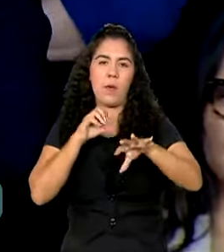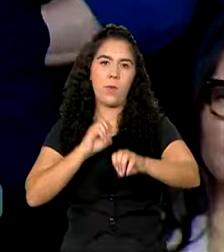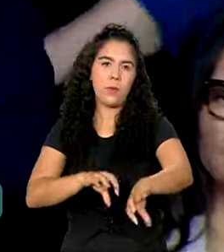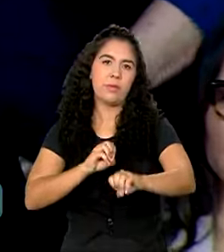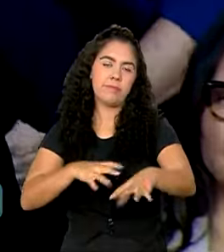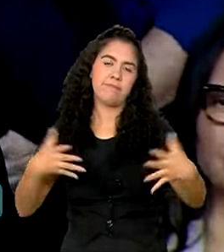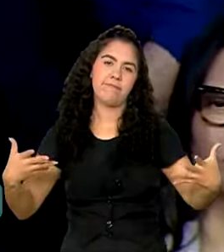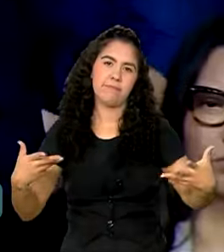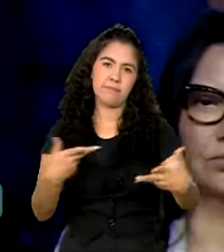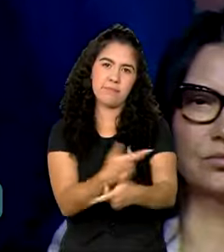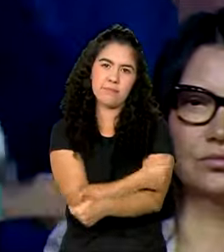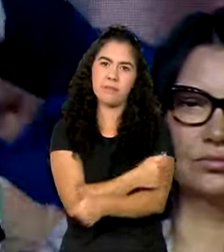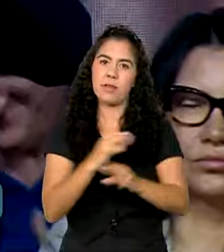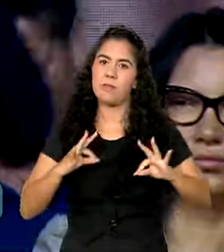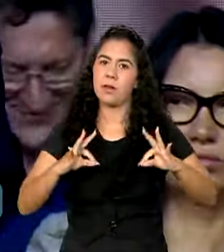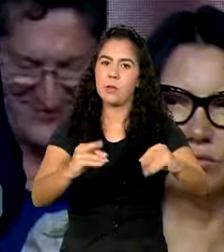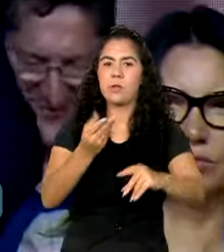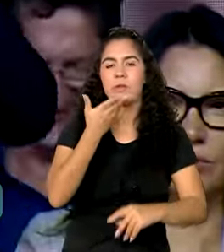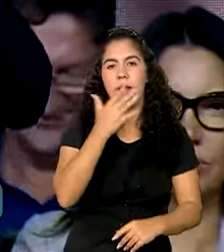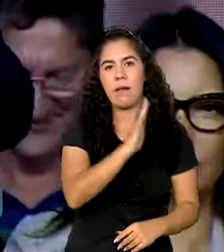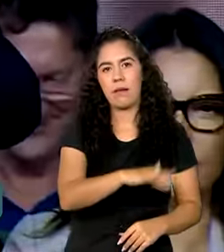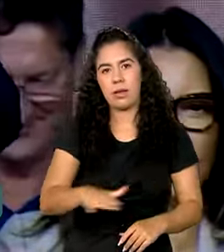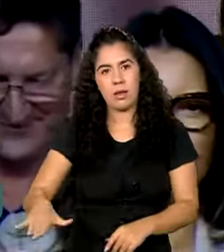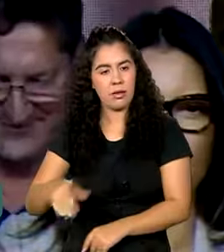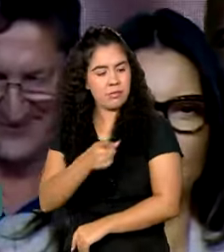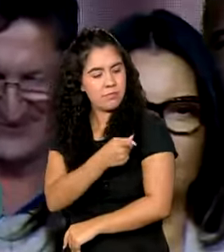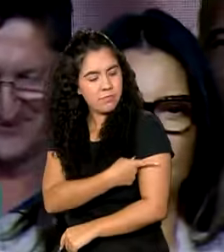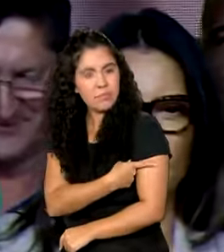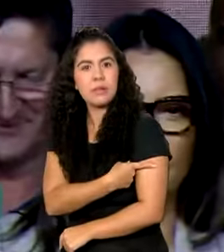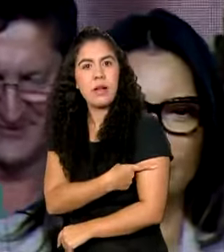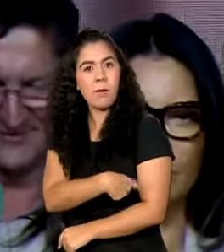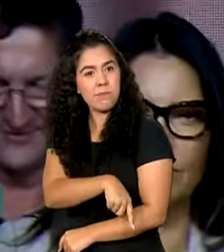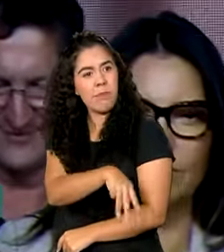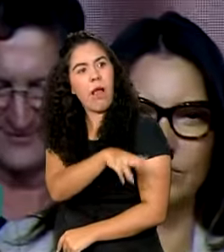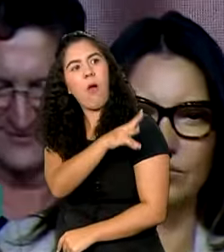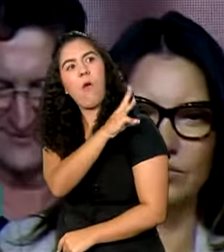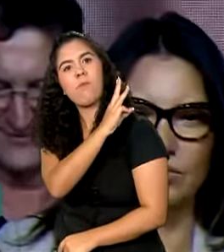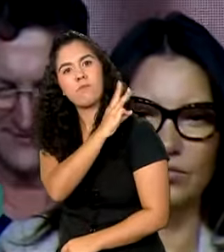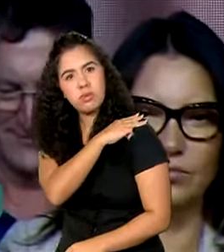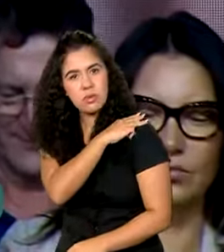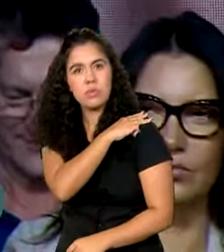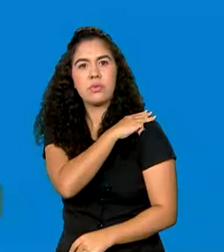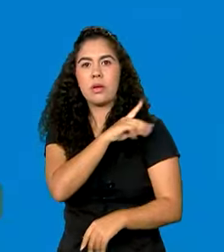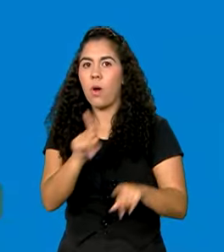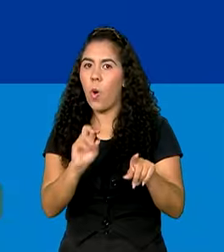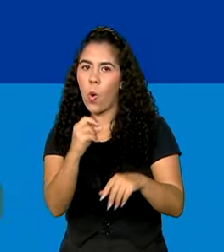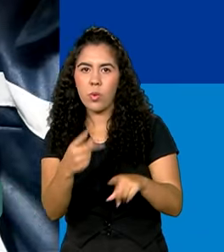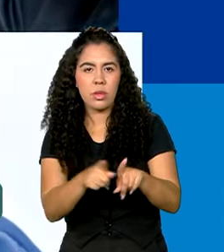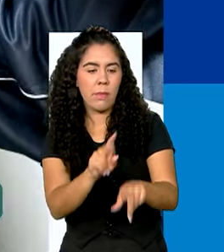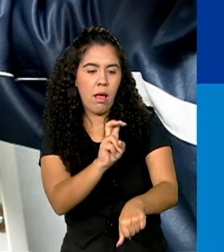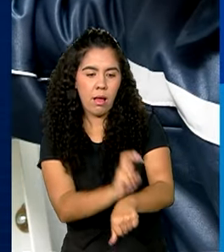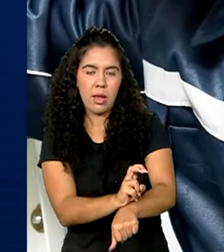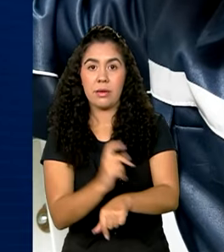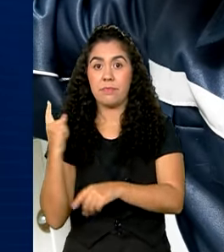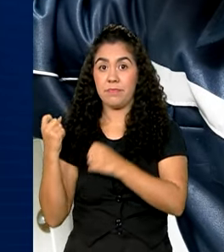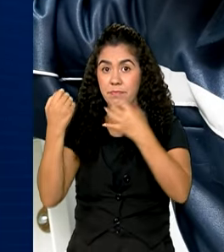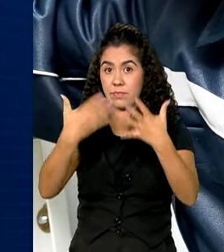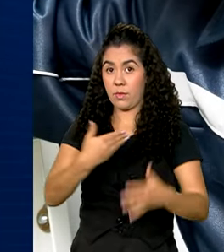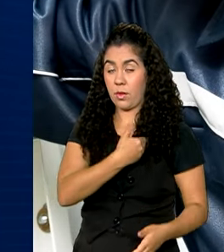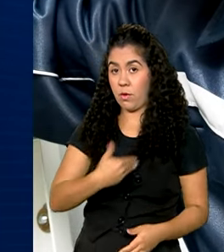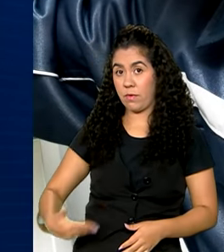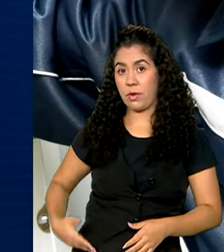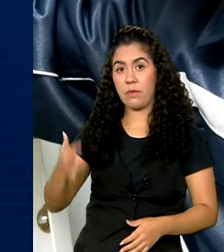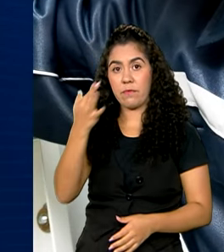de qualidade para as crianças desde o primeiro ano do ensino fundamental ou da creche. Os investimentos do governo